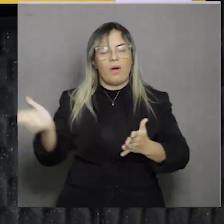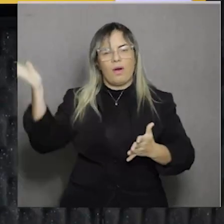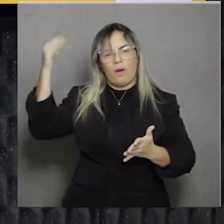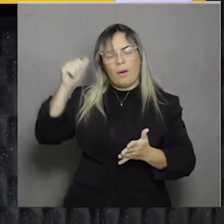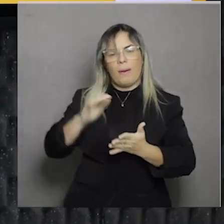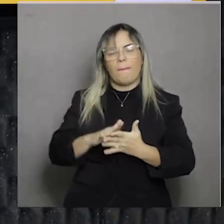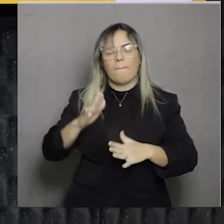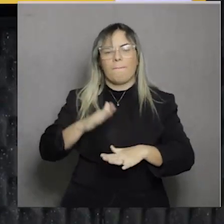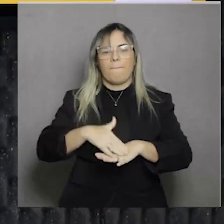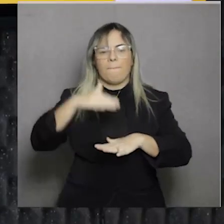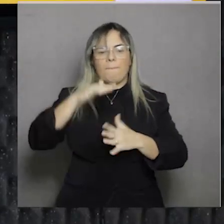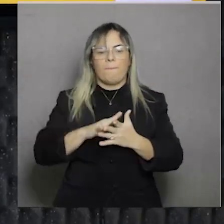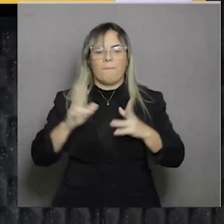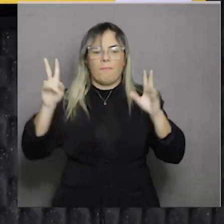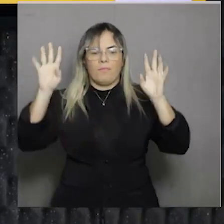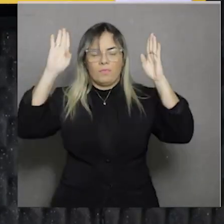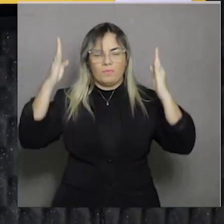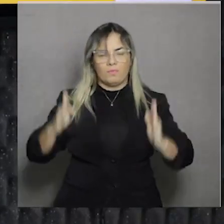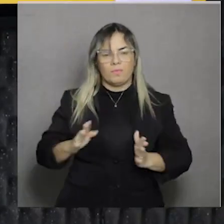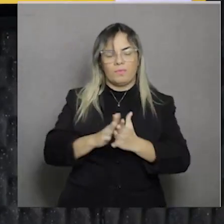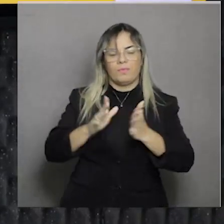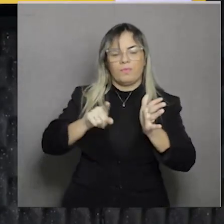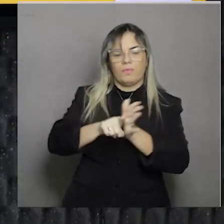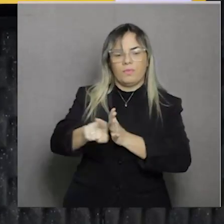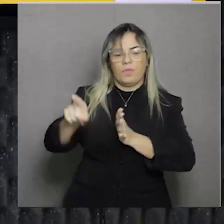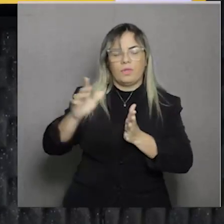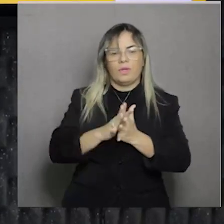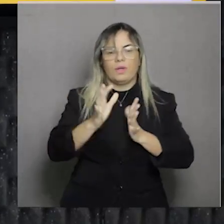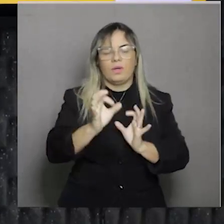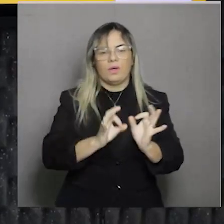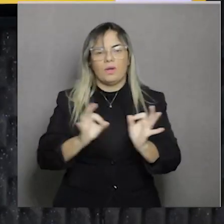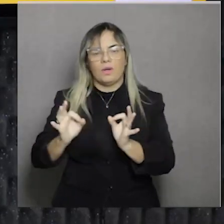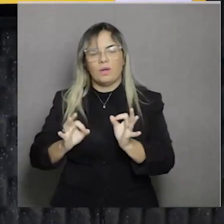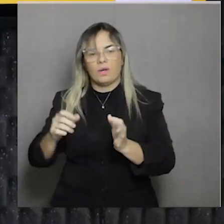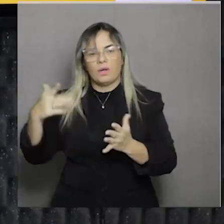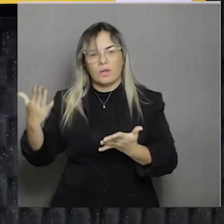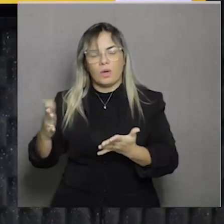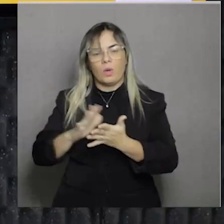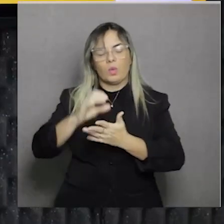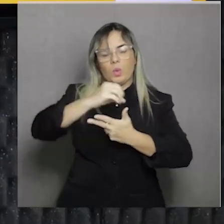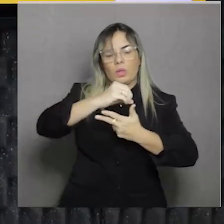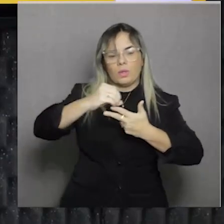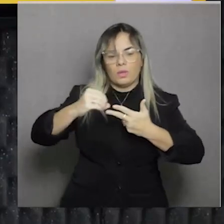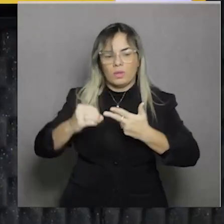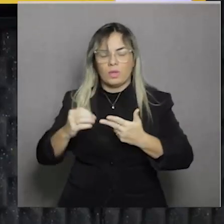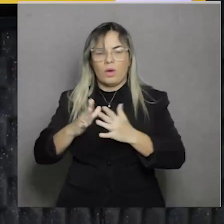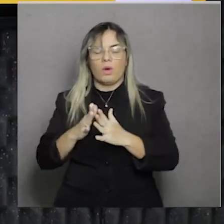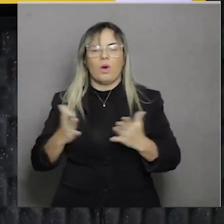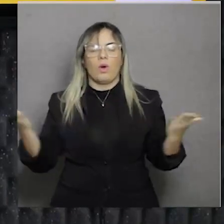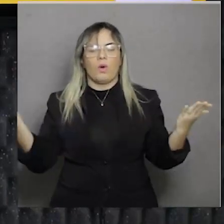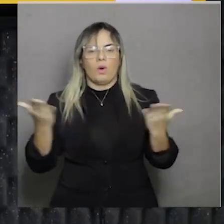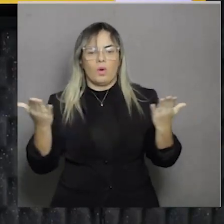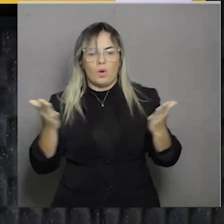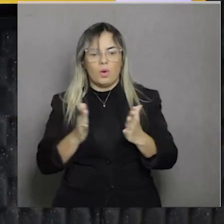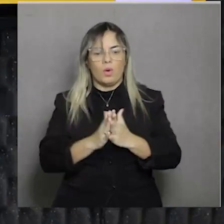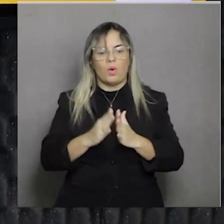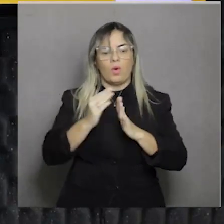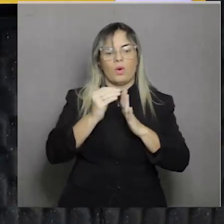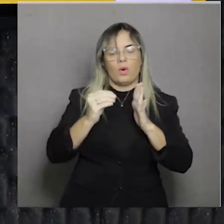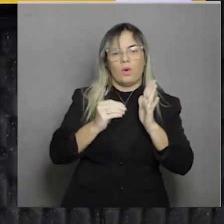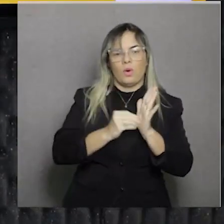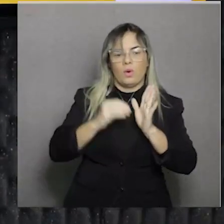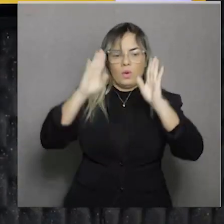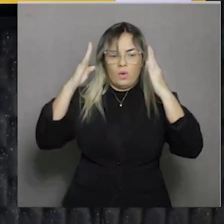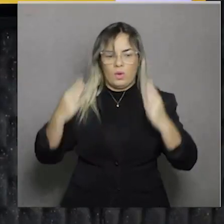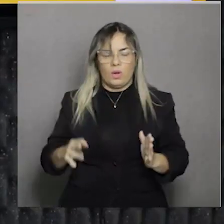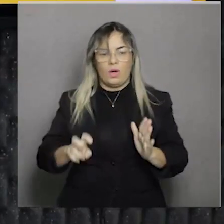mais uma aula de análise das questões de preparação de vocês para o Enem. Na aula de hoje nós iremos analisar a questão